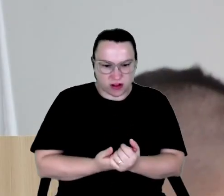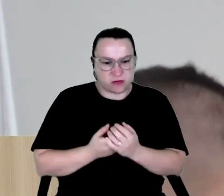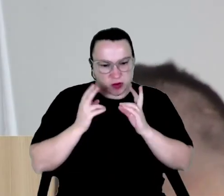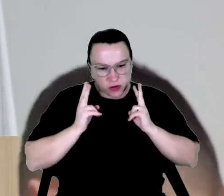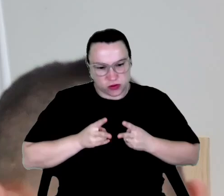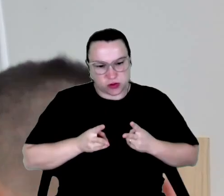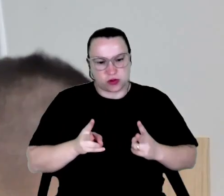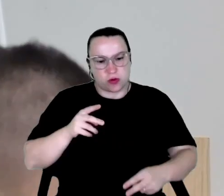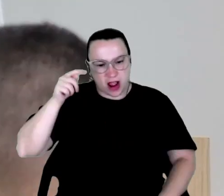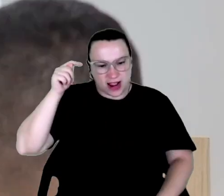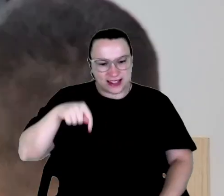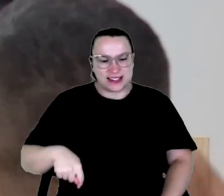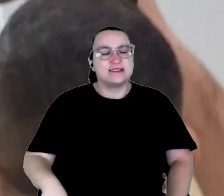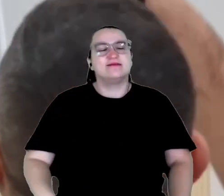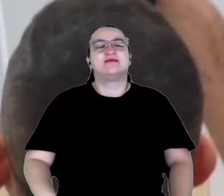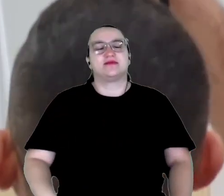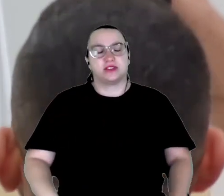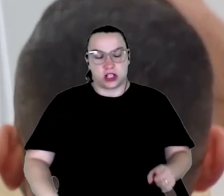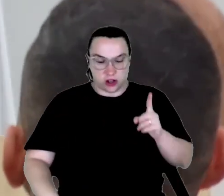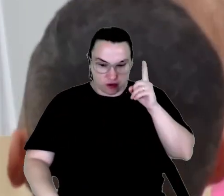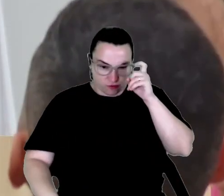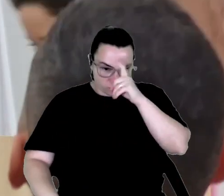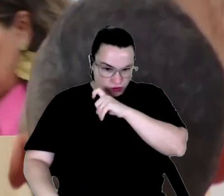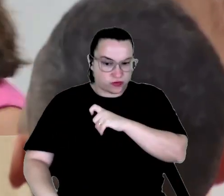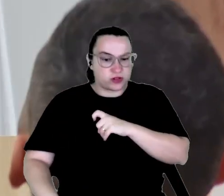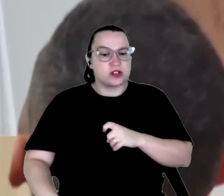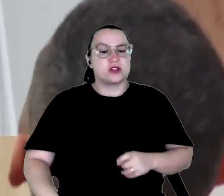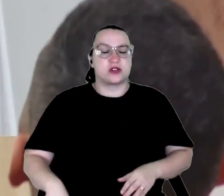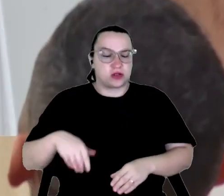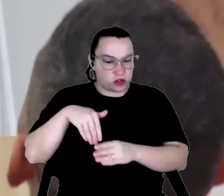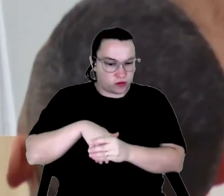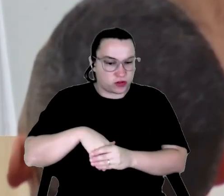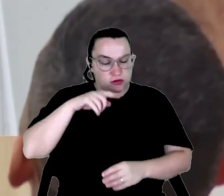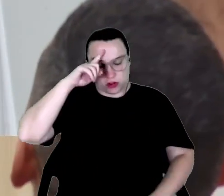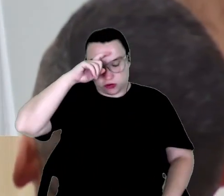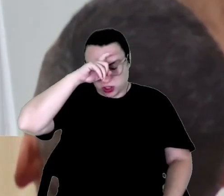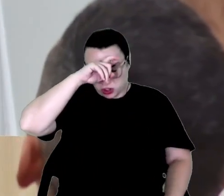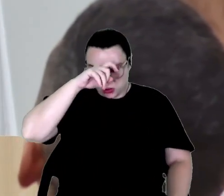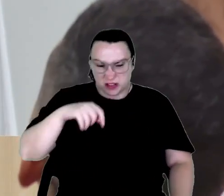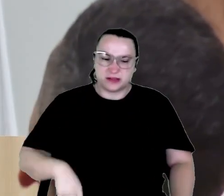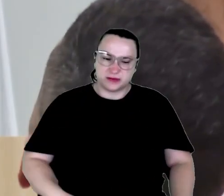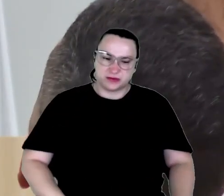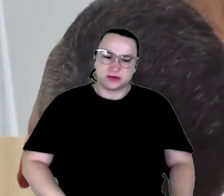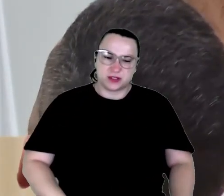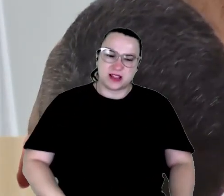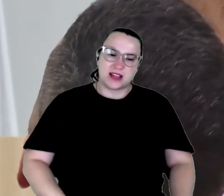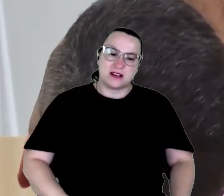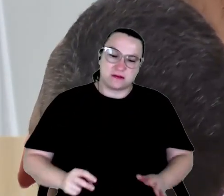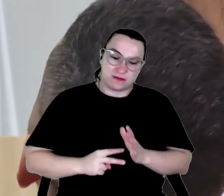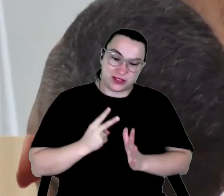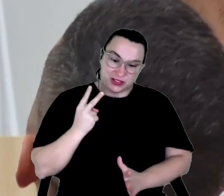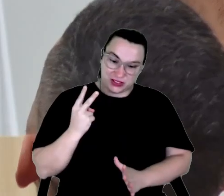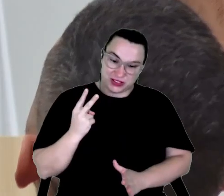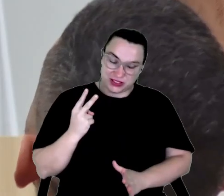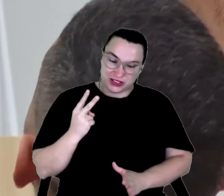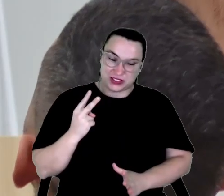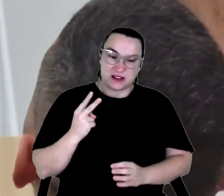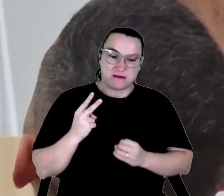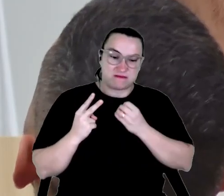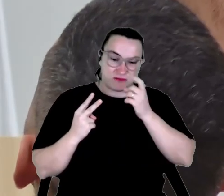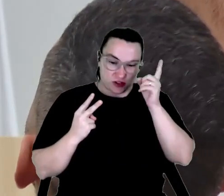aqui. Foi difícil. Uma eleição é muito difícil, mas uma reeleição é muito mais.